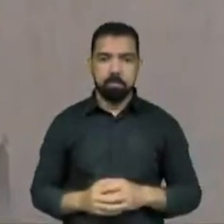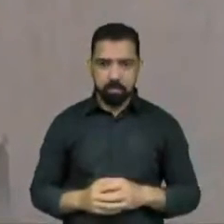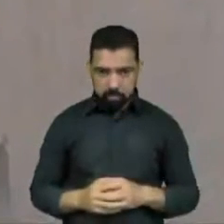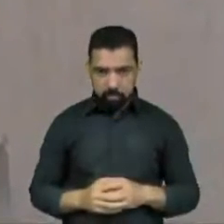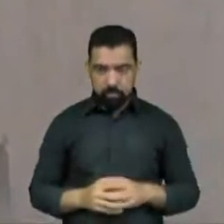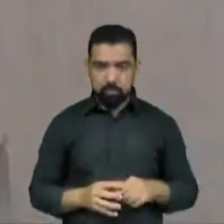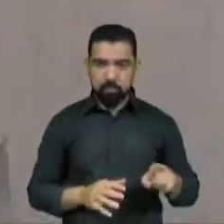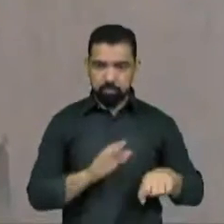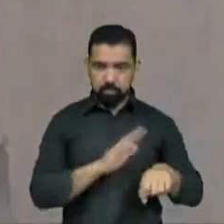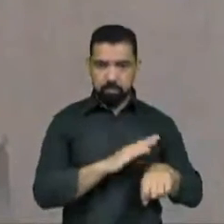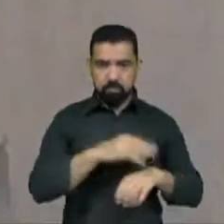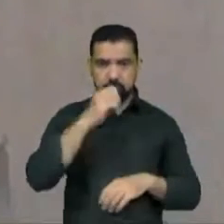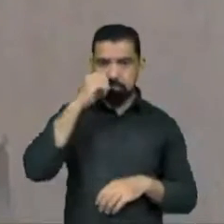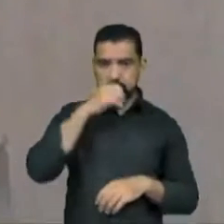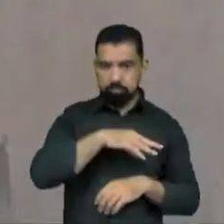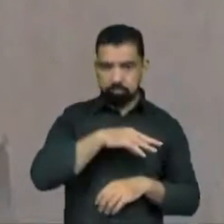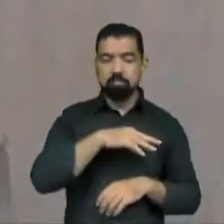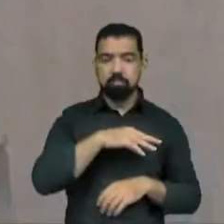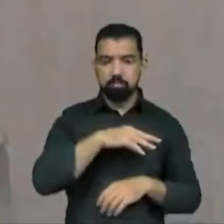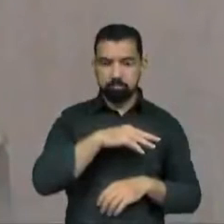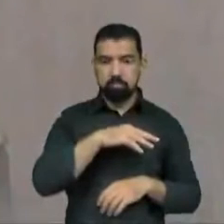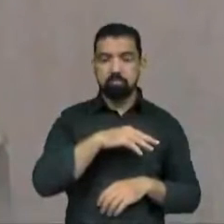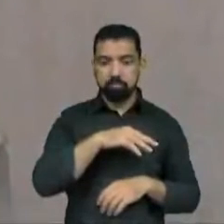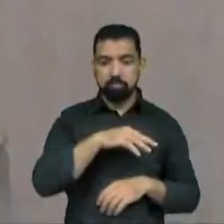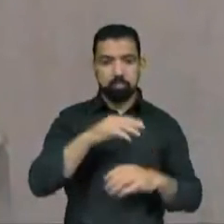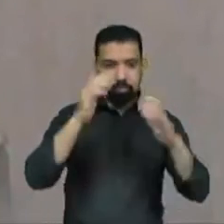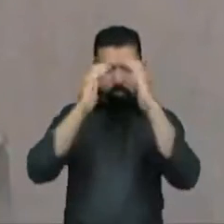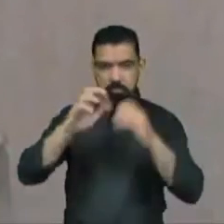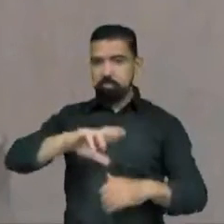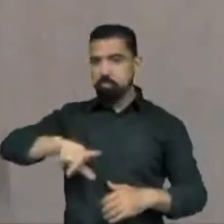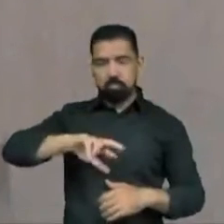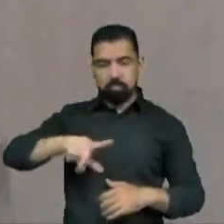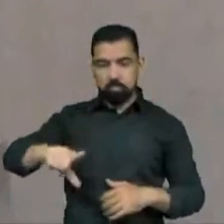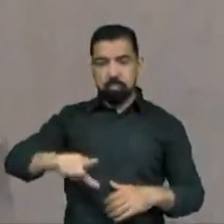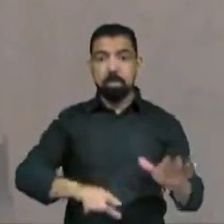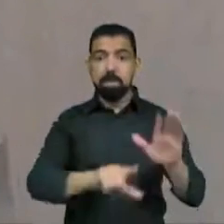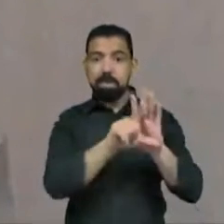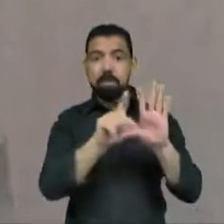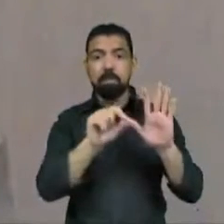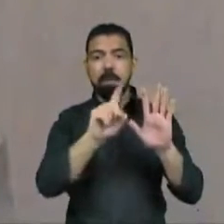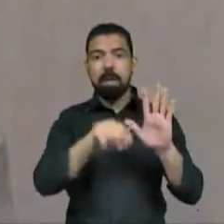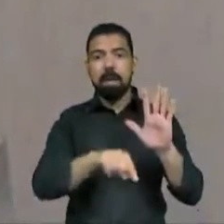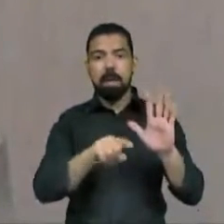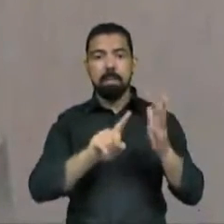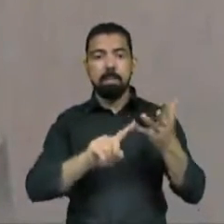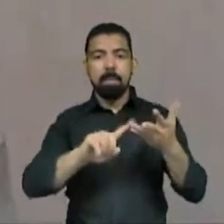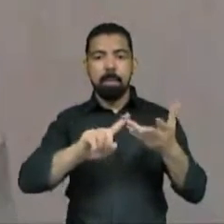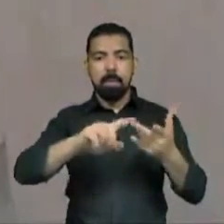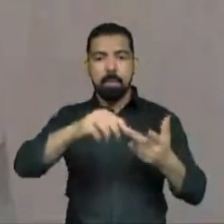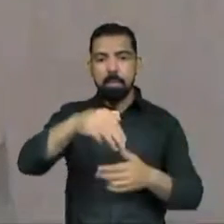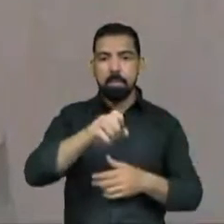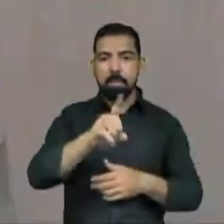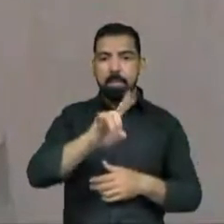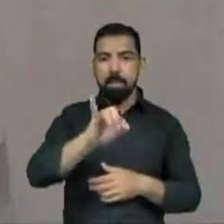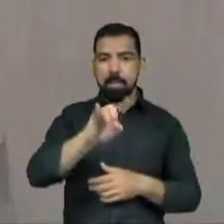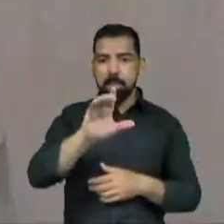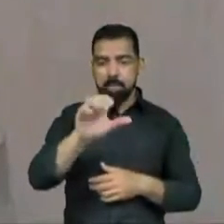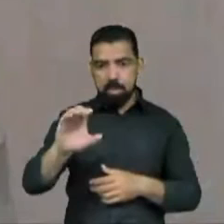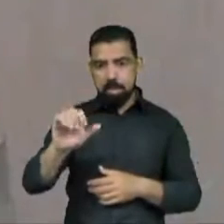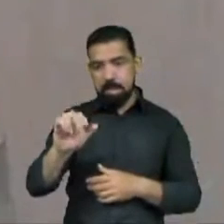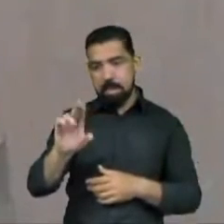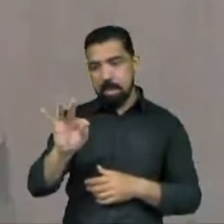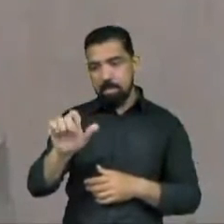Ele desrespeitou as medidas cautelares que lhe permitiam estar em prisão domiciliar. Entre